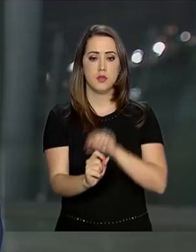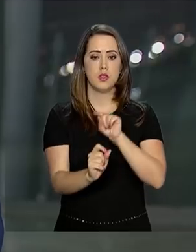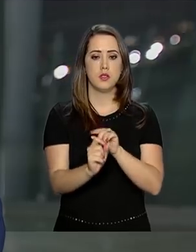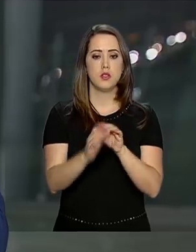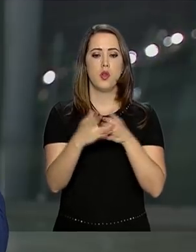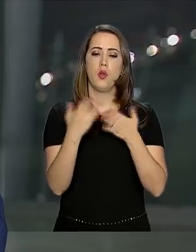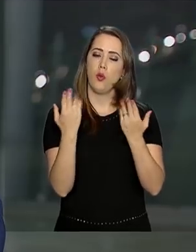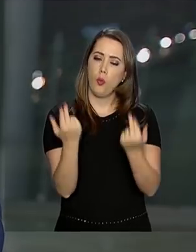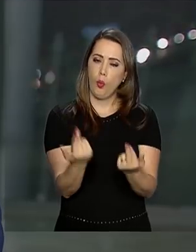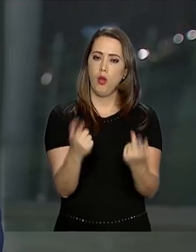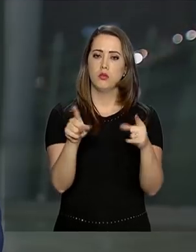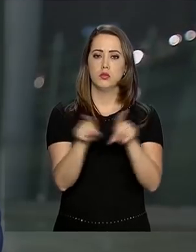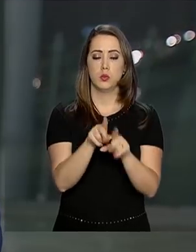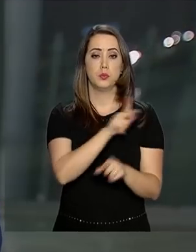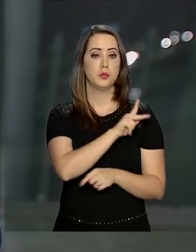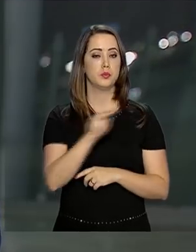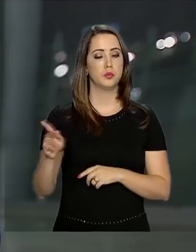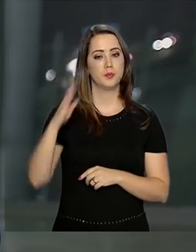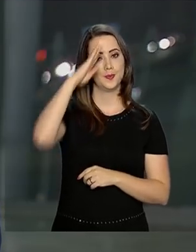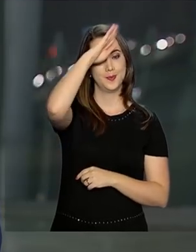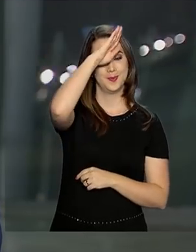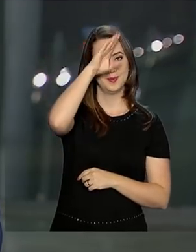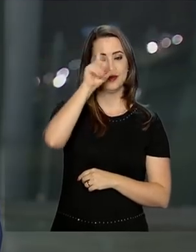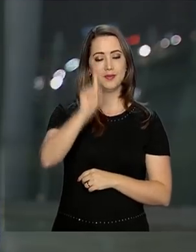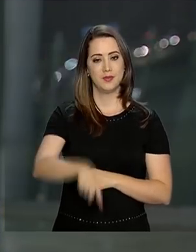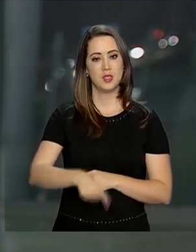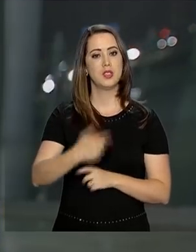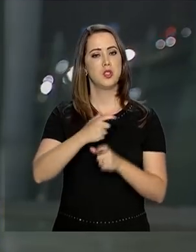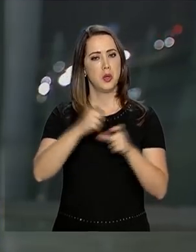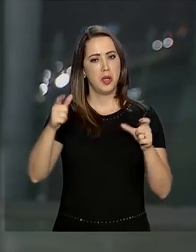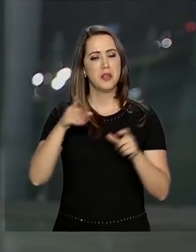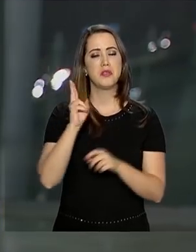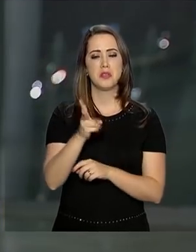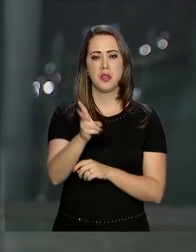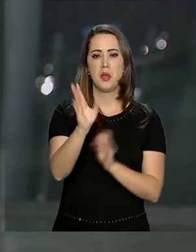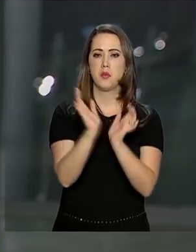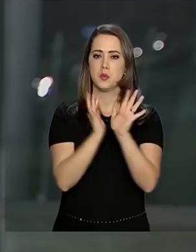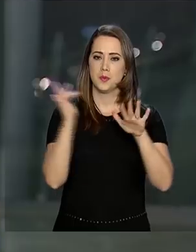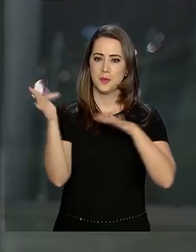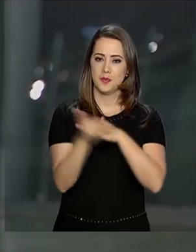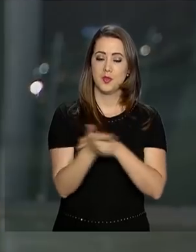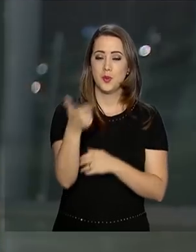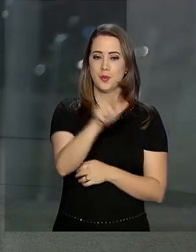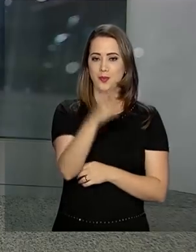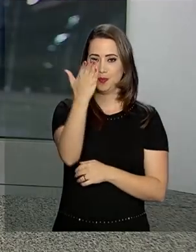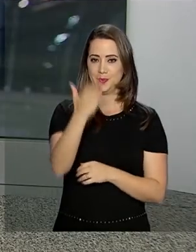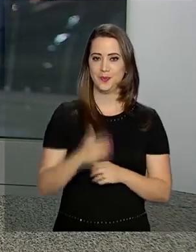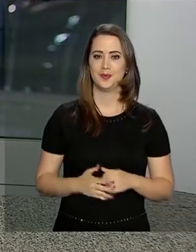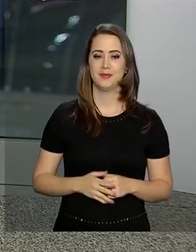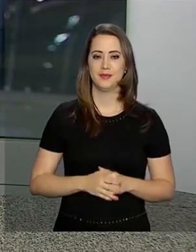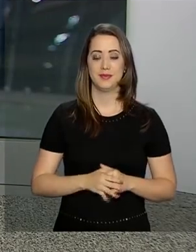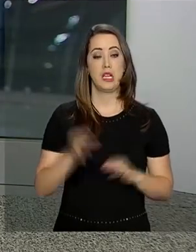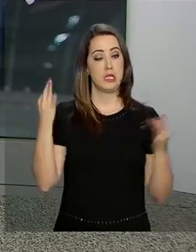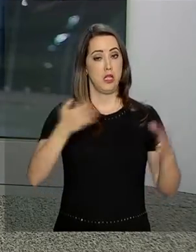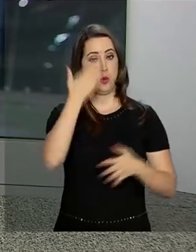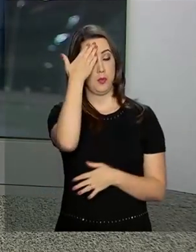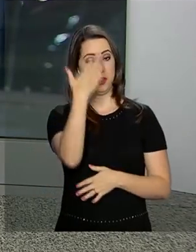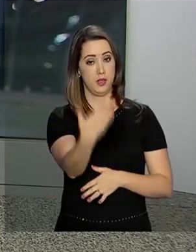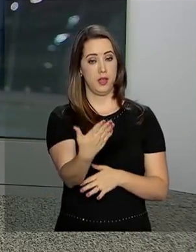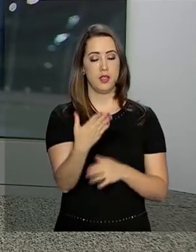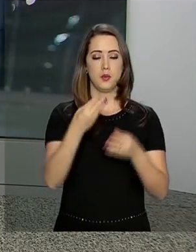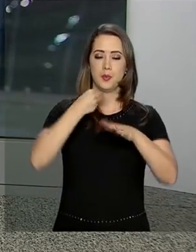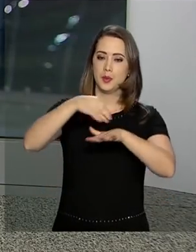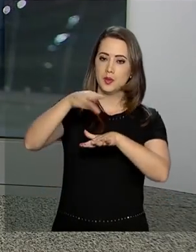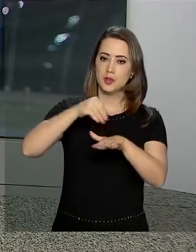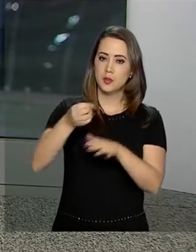seguindo aí o perfil do presidente Bolsonaro, que é bem ativo nas redes sociais. Eu volto com você, Alessandra. Muito obrigada, Pablo,